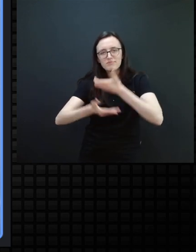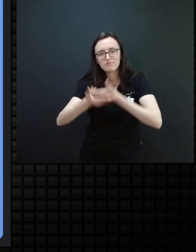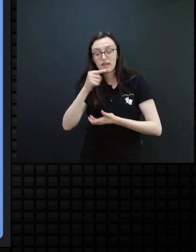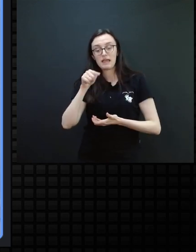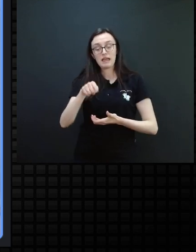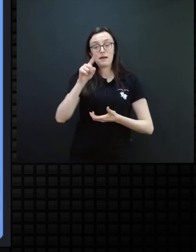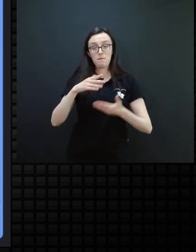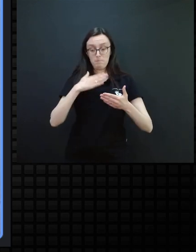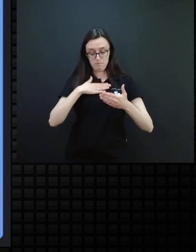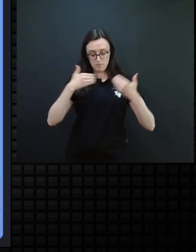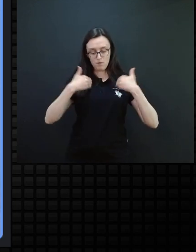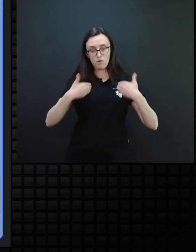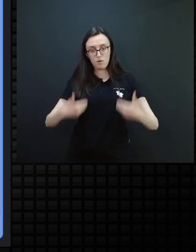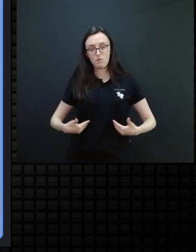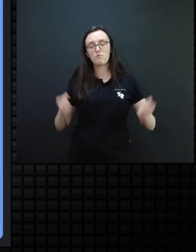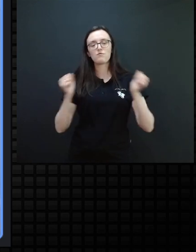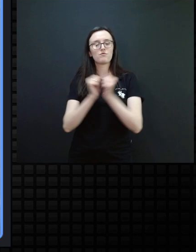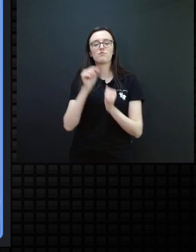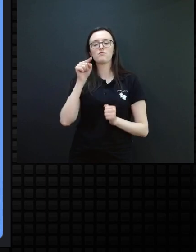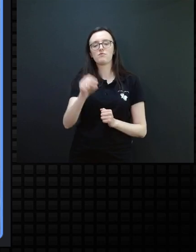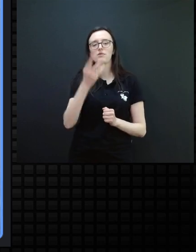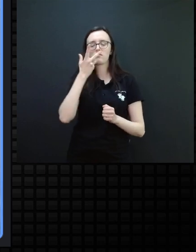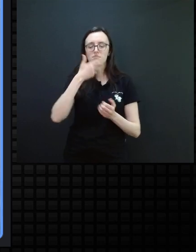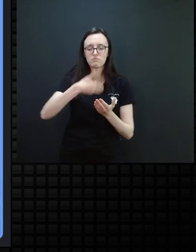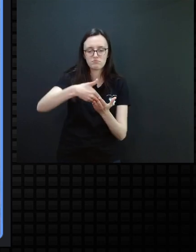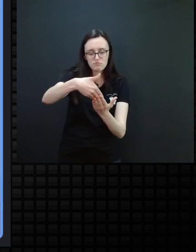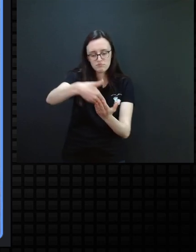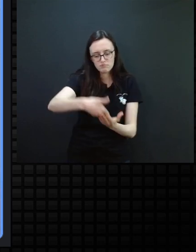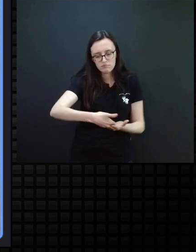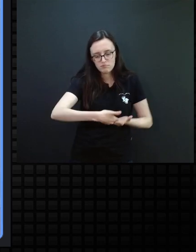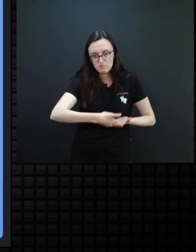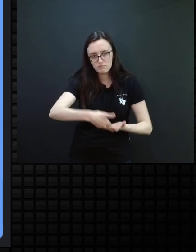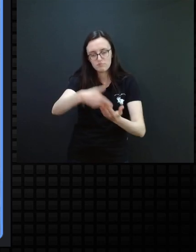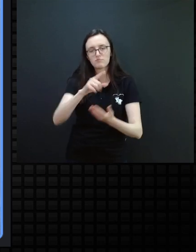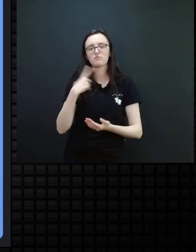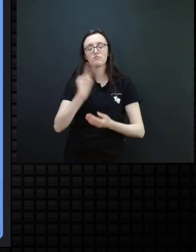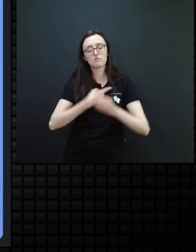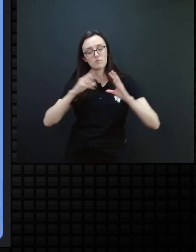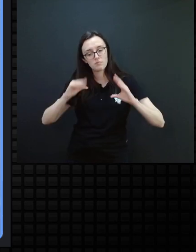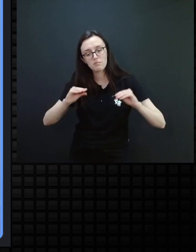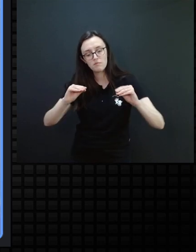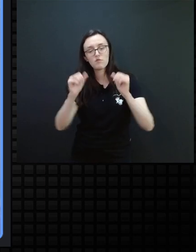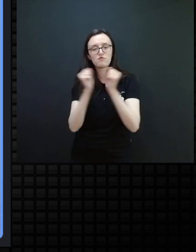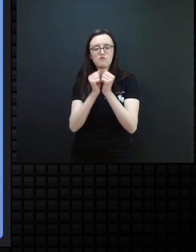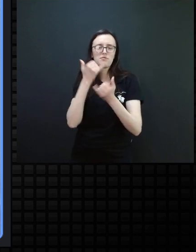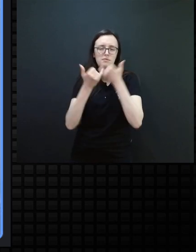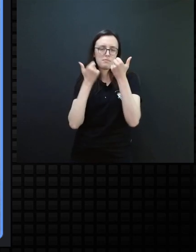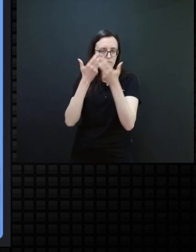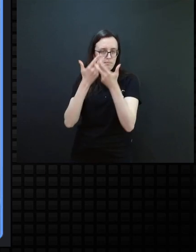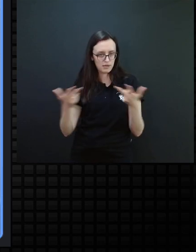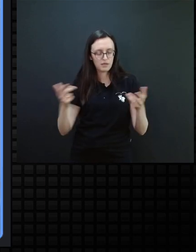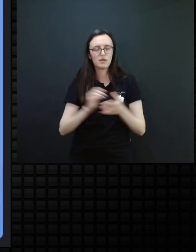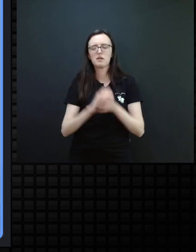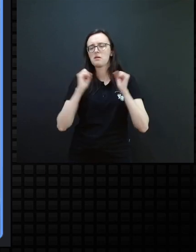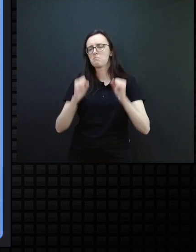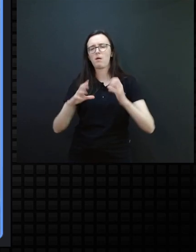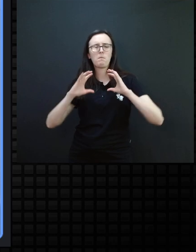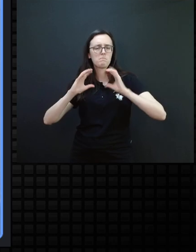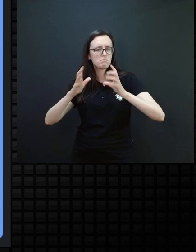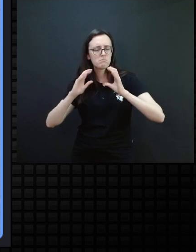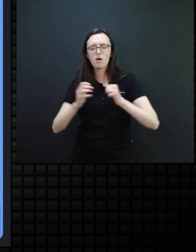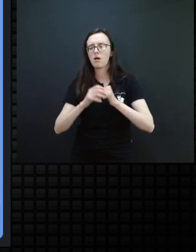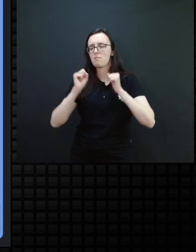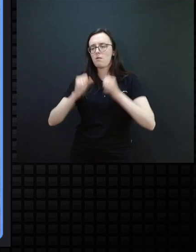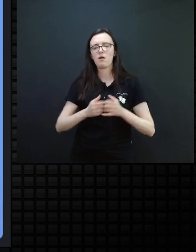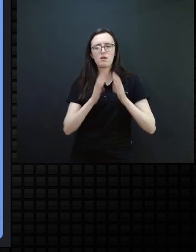meu corpo junto com a criança e nós manipulamos juntos os brinquedos, seja uma bola, uma